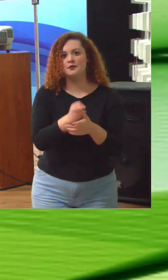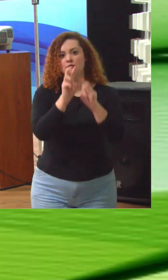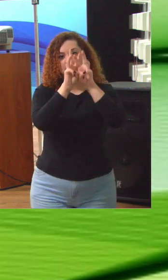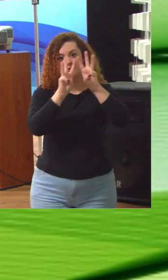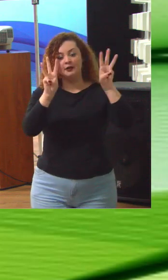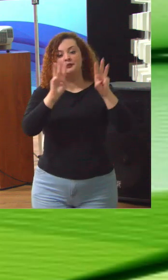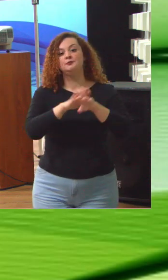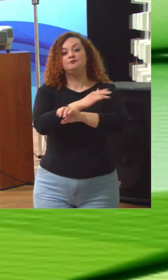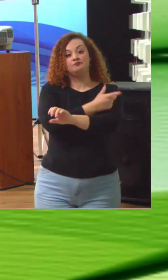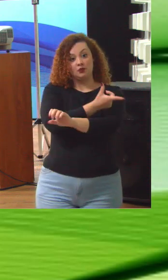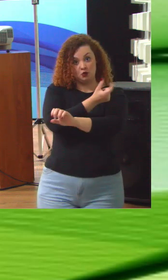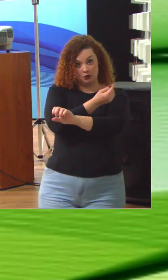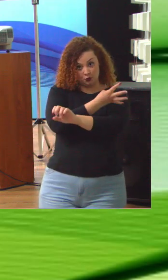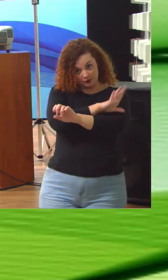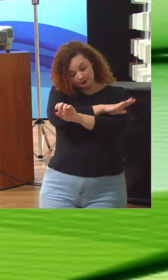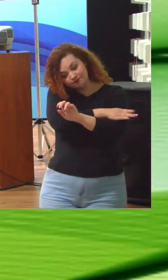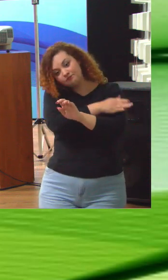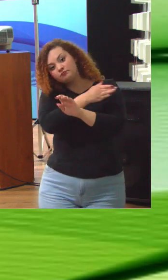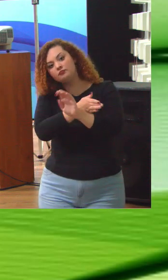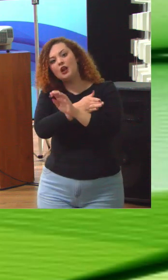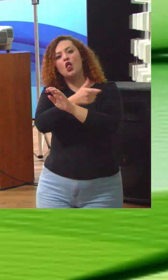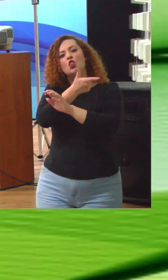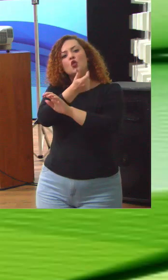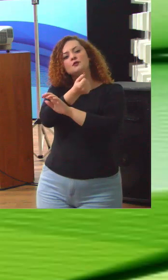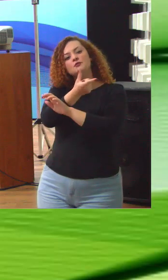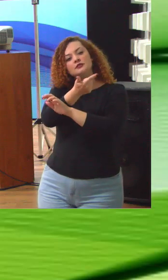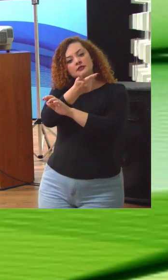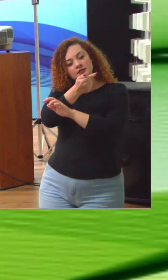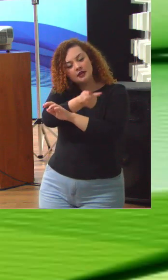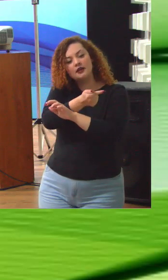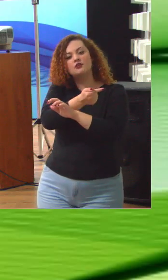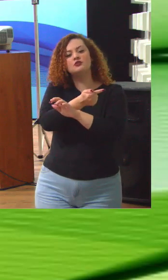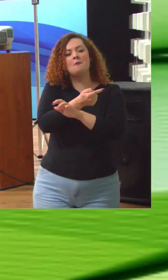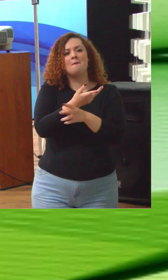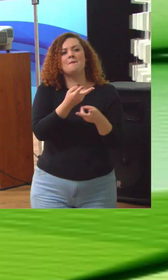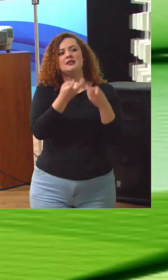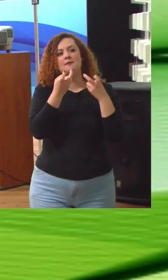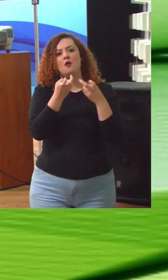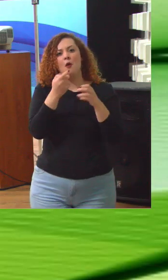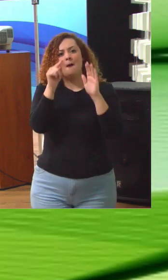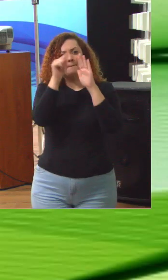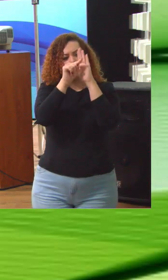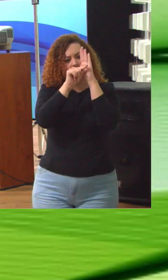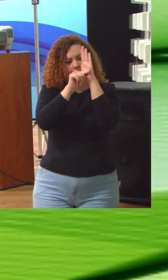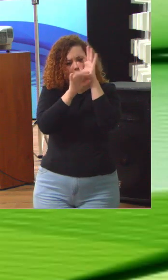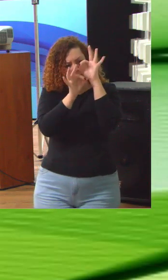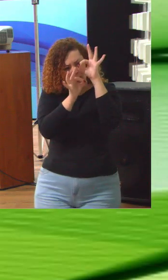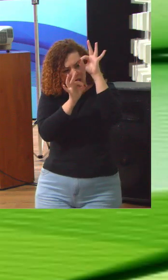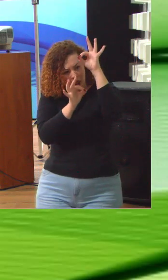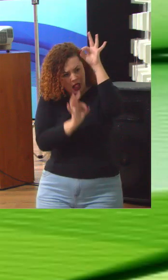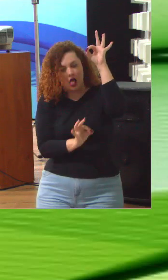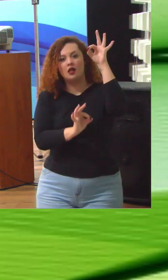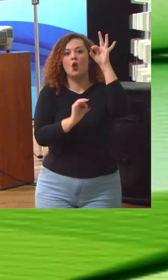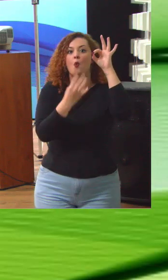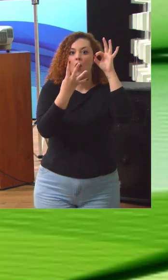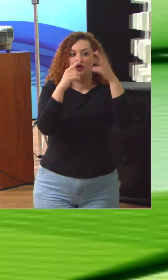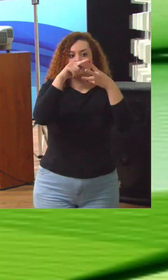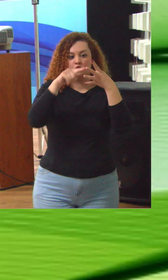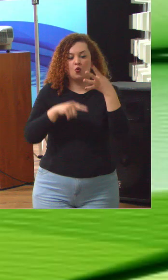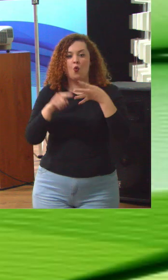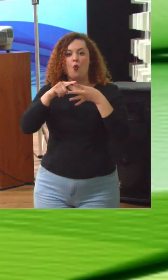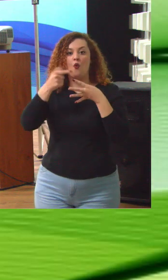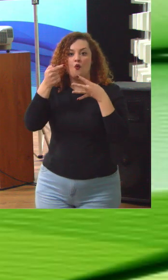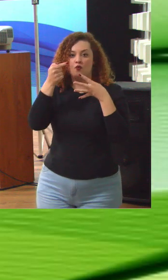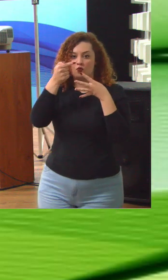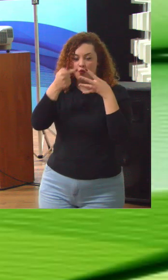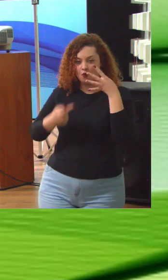2017 nós percebemos que esse monte de questionários que nós fazíamos nós fazíamos quatro um para governança um